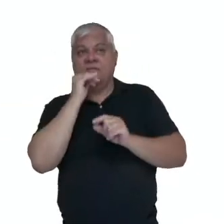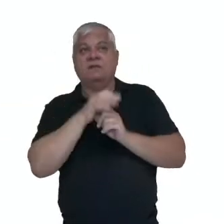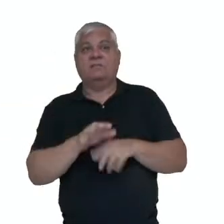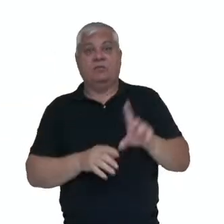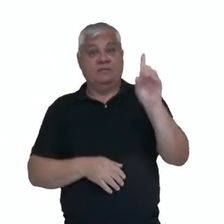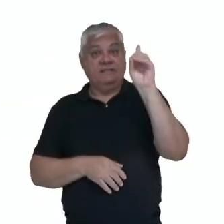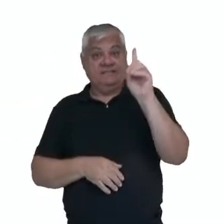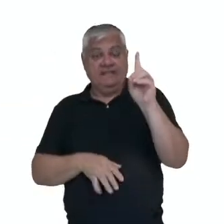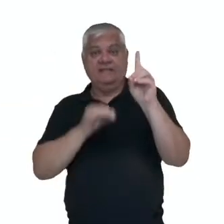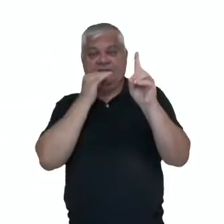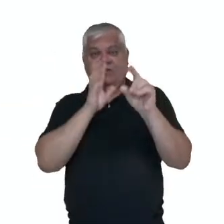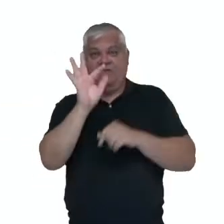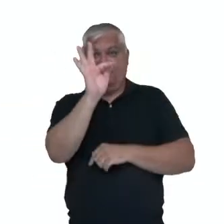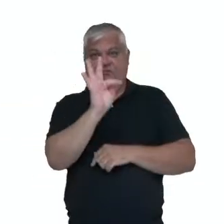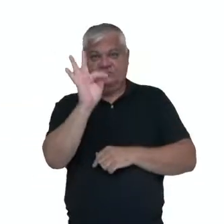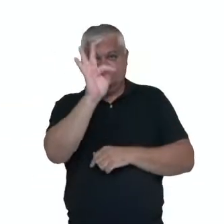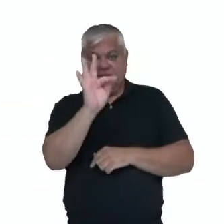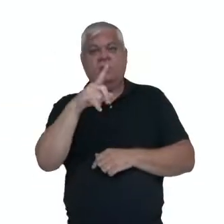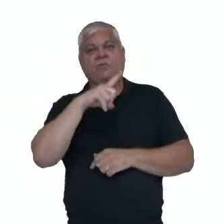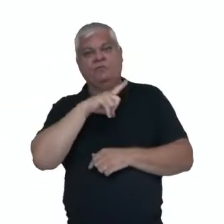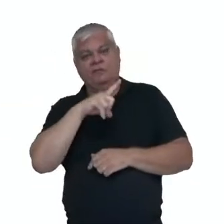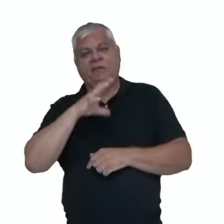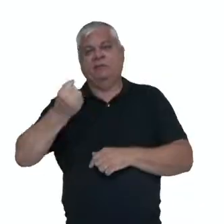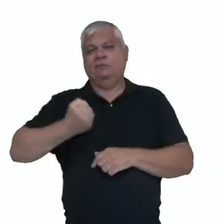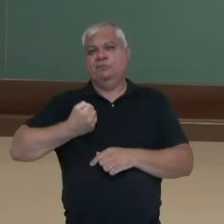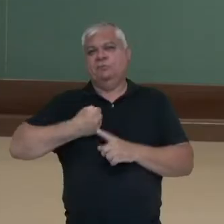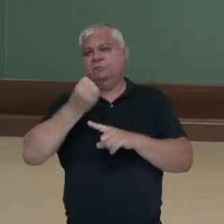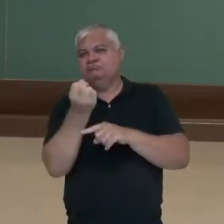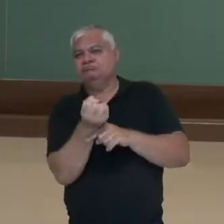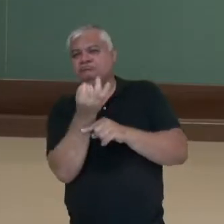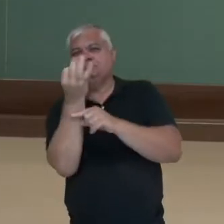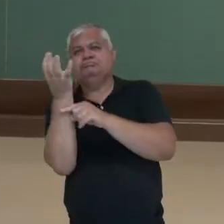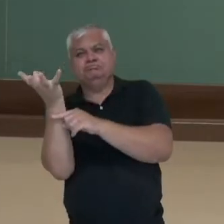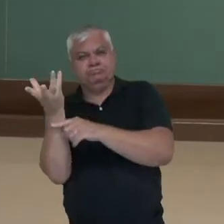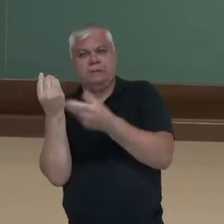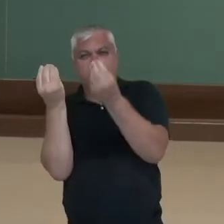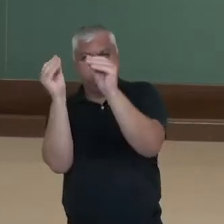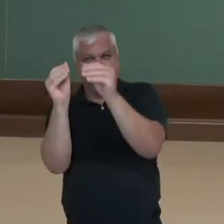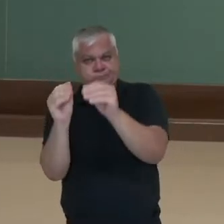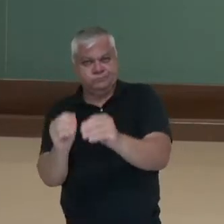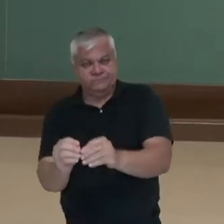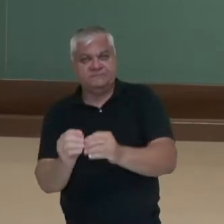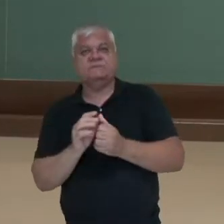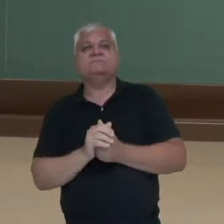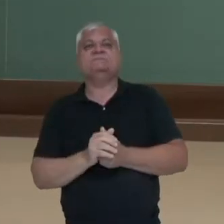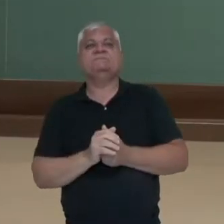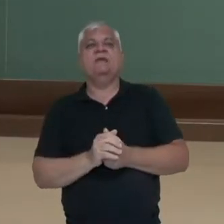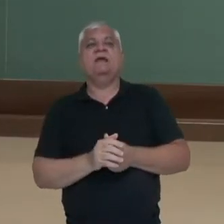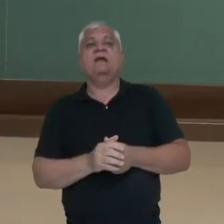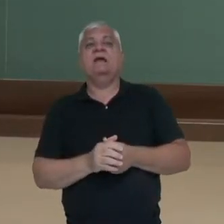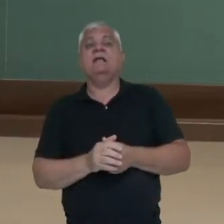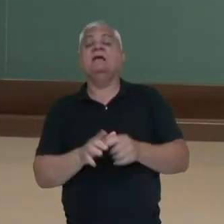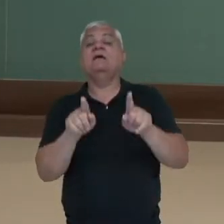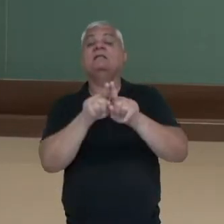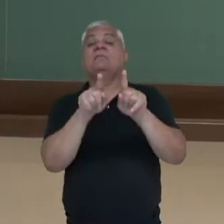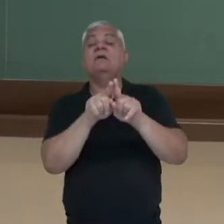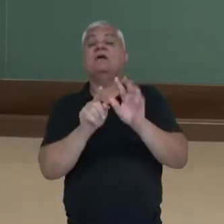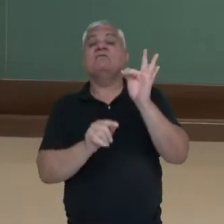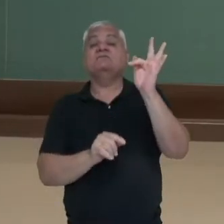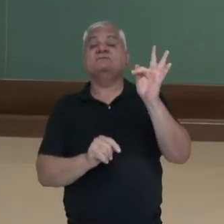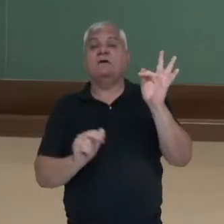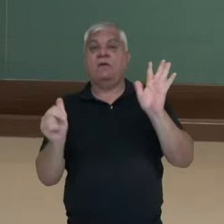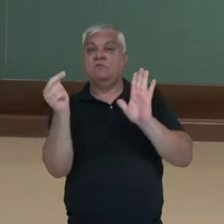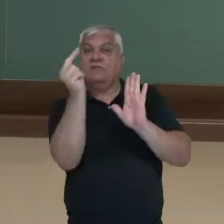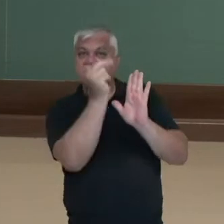dentro dos números reais, aonde inclui os naturais, os inteiros, os racionais e os irracionais. A sua imagem,